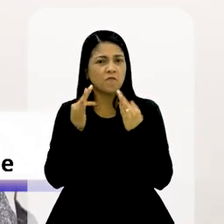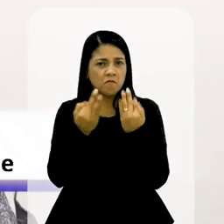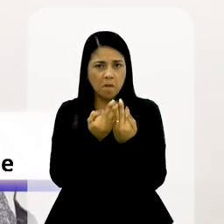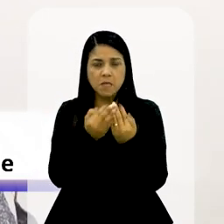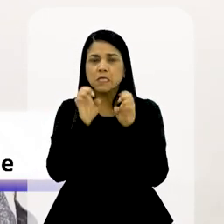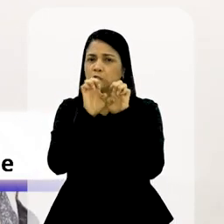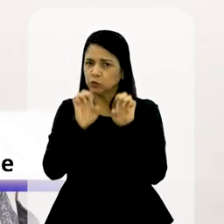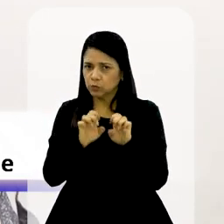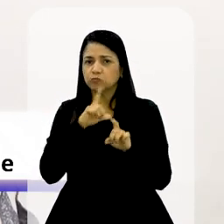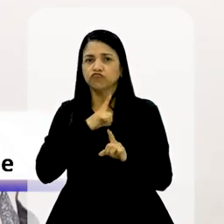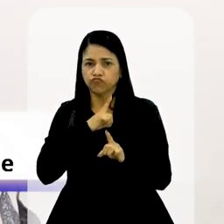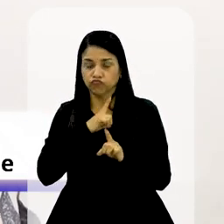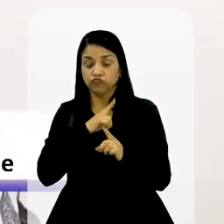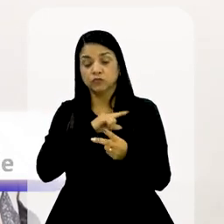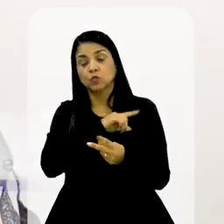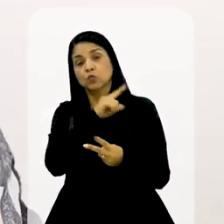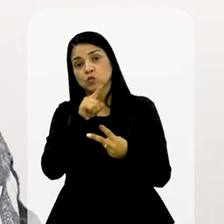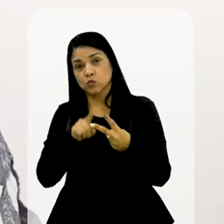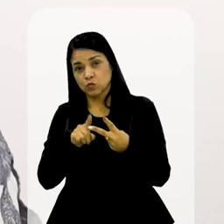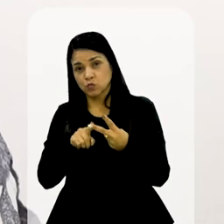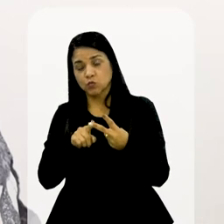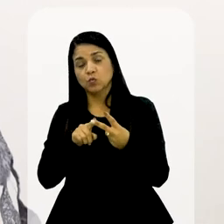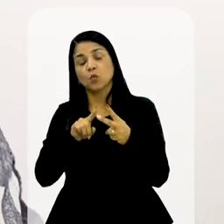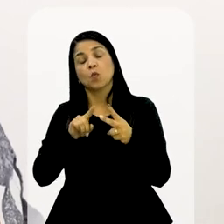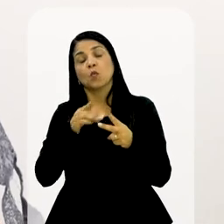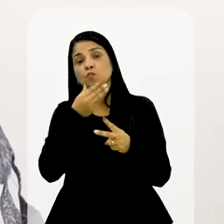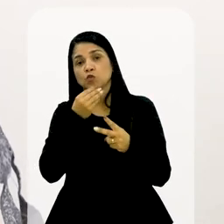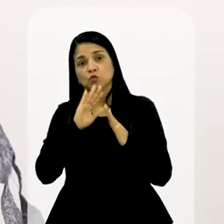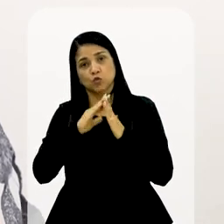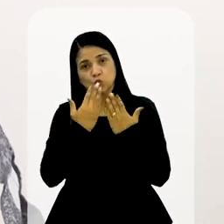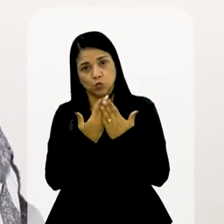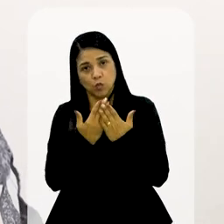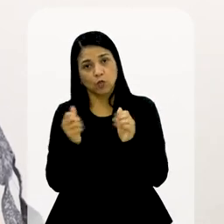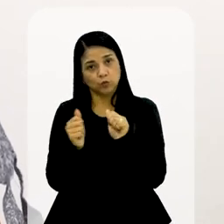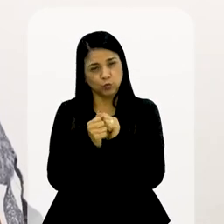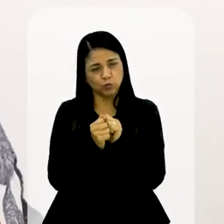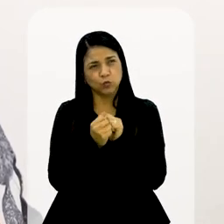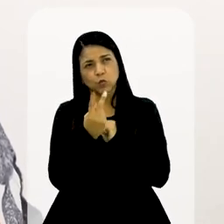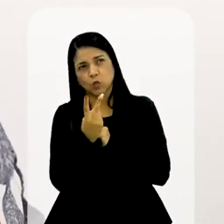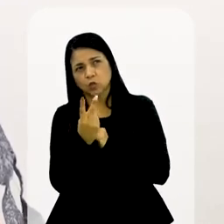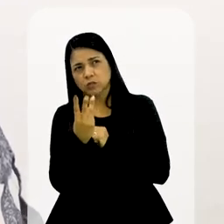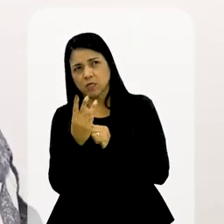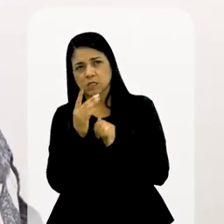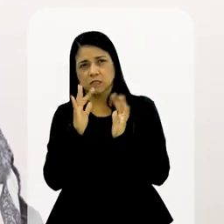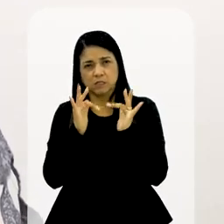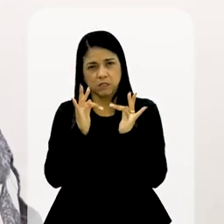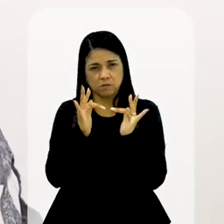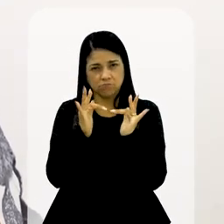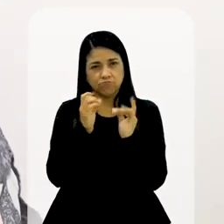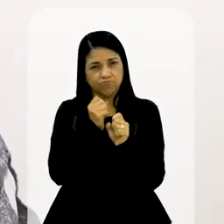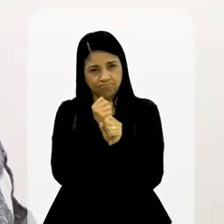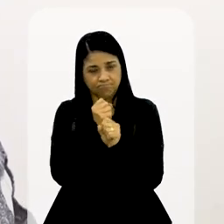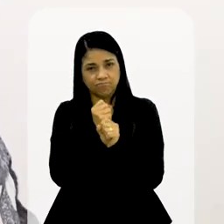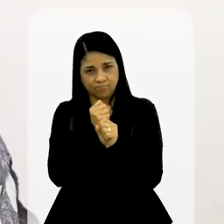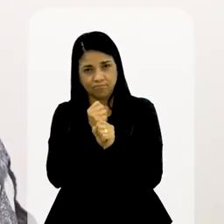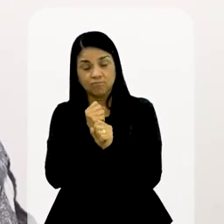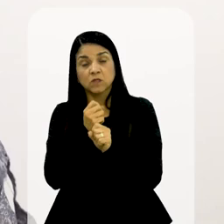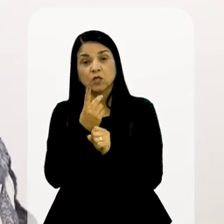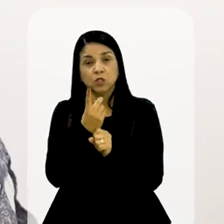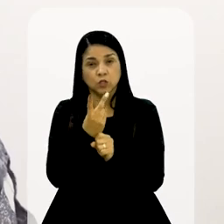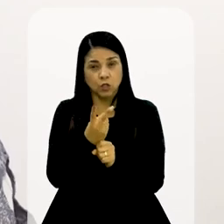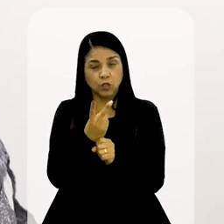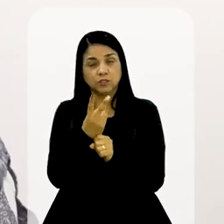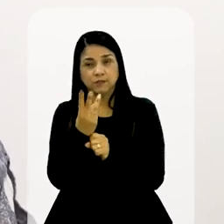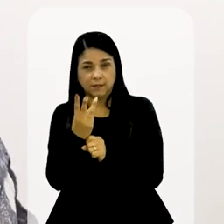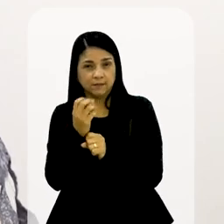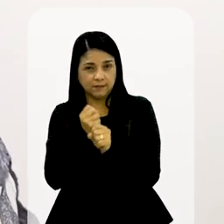famílias estruturadas, né? Segundo, foi o menino que estudou com ela. Eles namoraram uns dois, três anos, que é a média